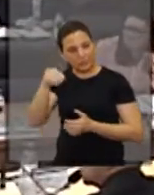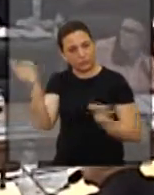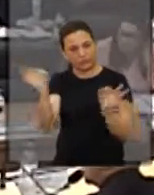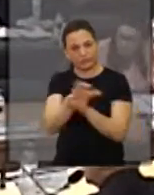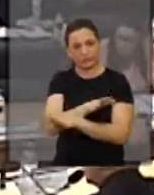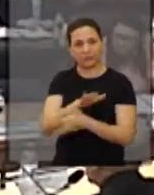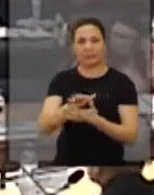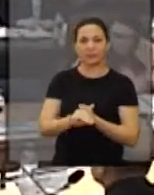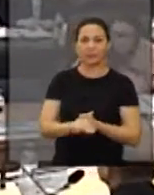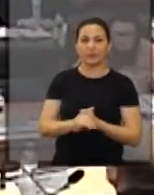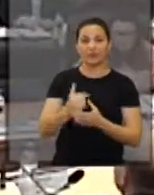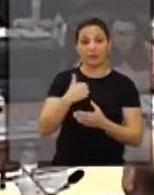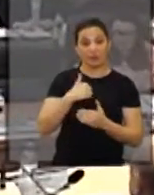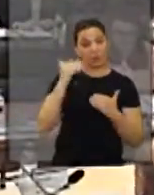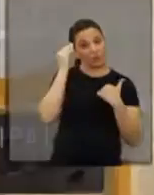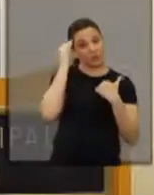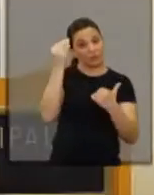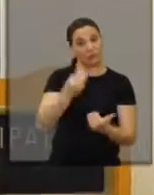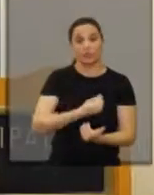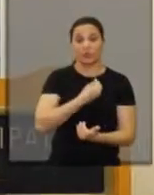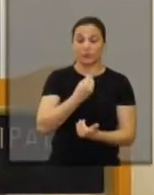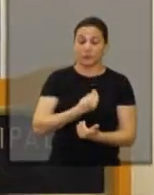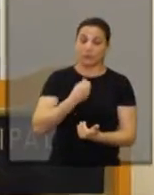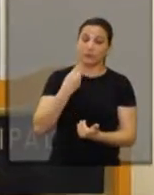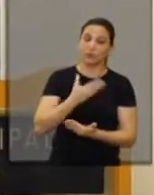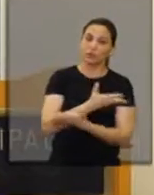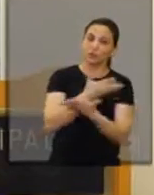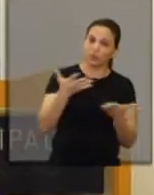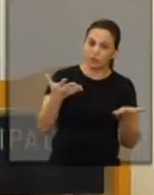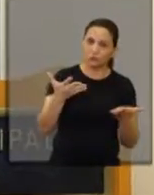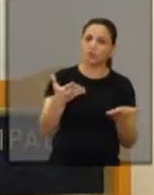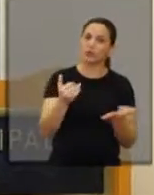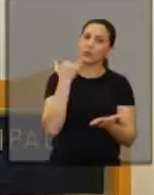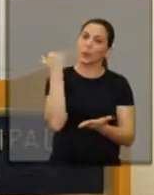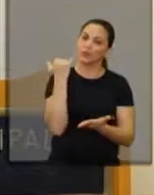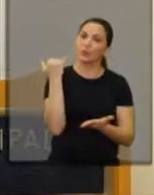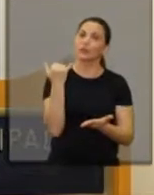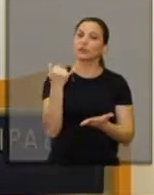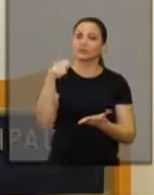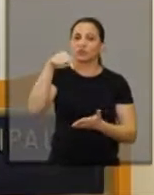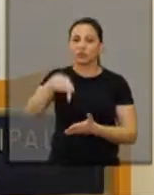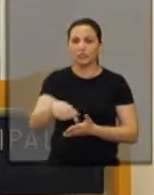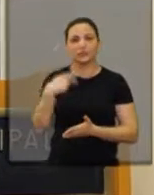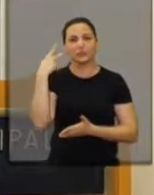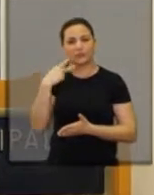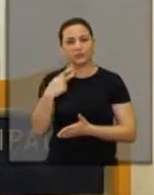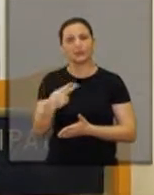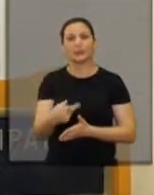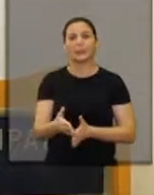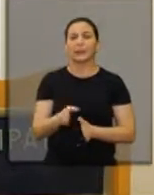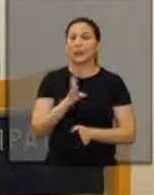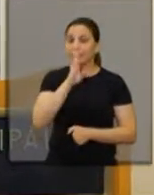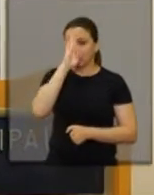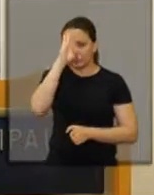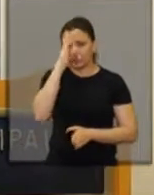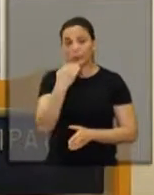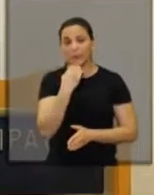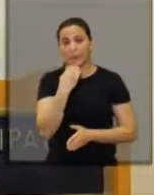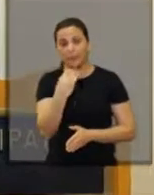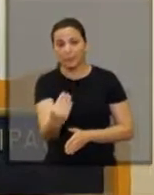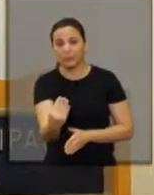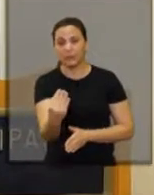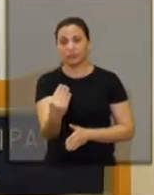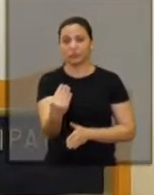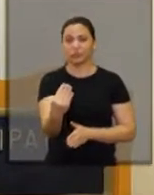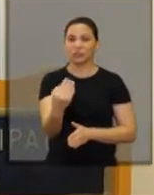minutos, então, para concluir. Eu agradeço a participação de todos. Vai ser importante a participação de todo mundo aqui. Inclusive, vou